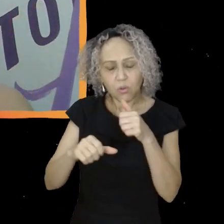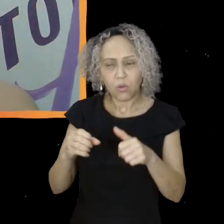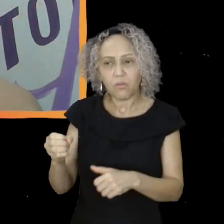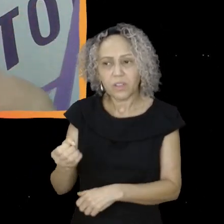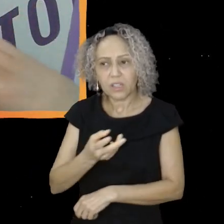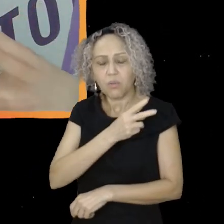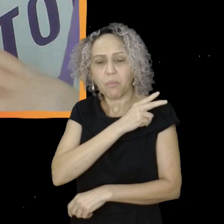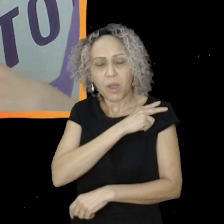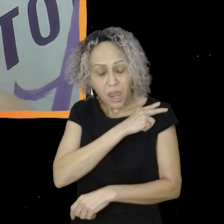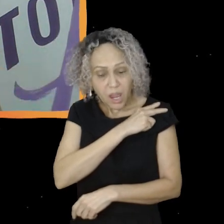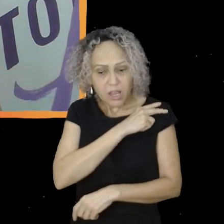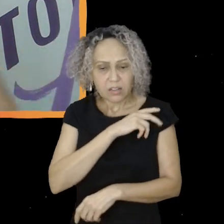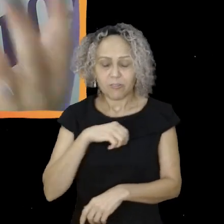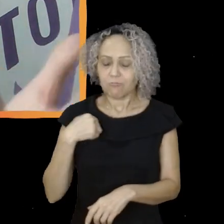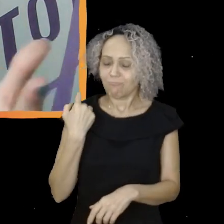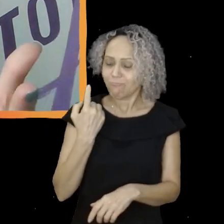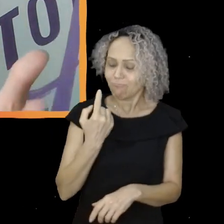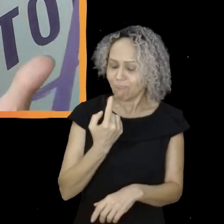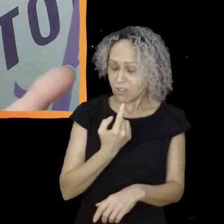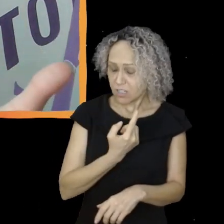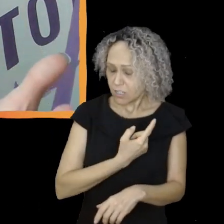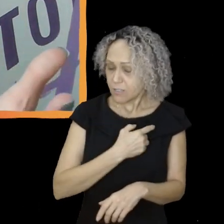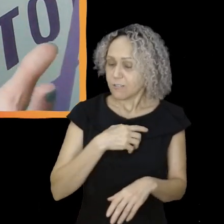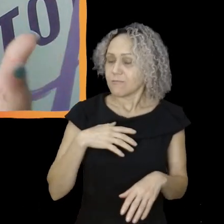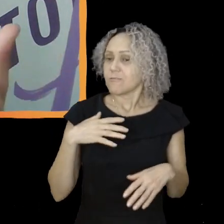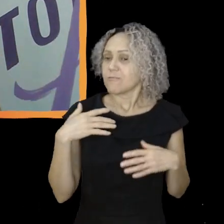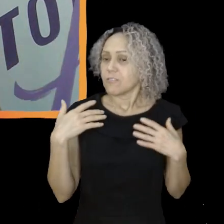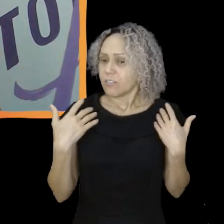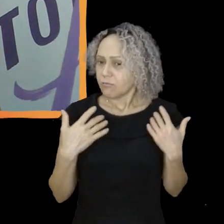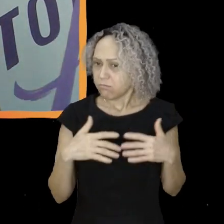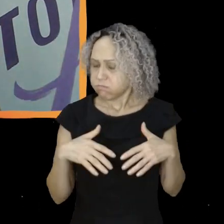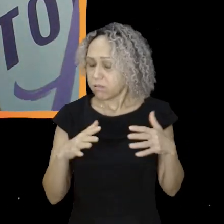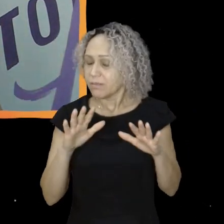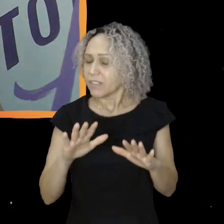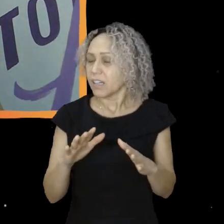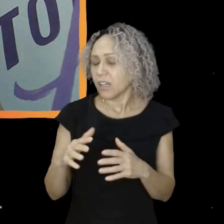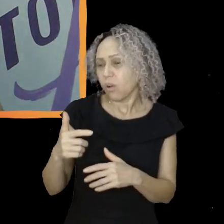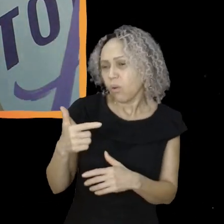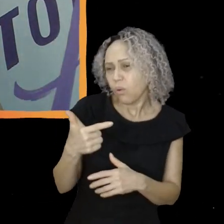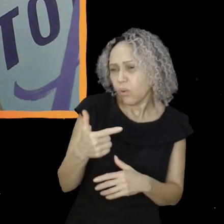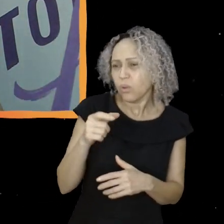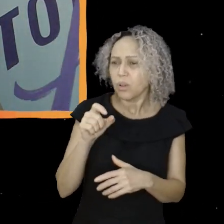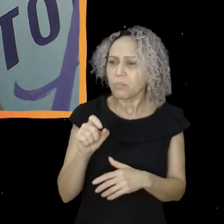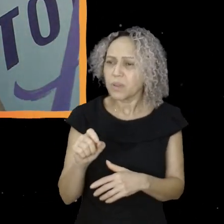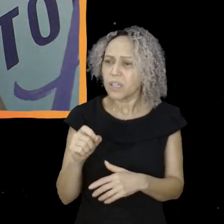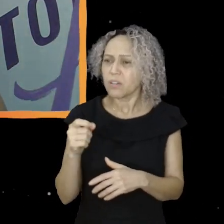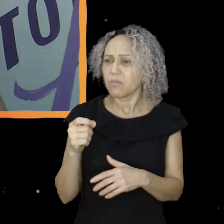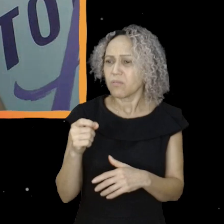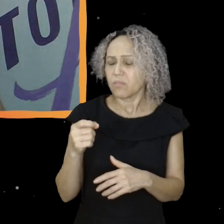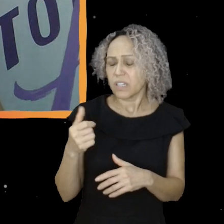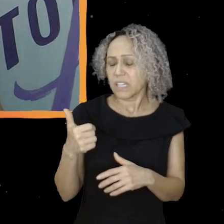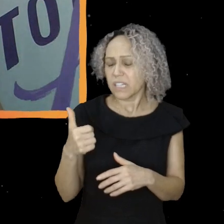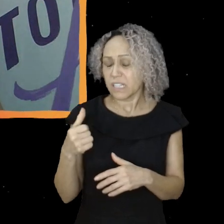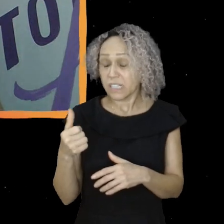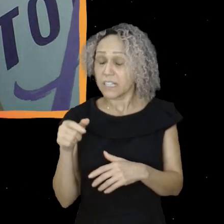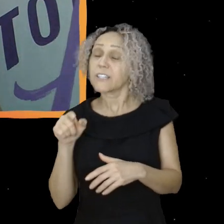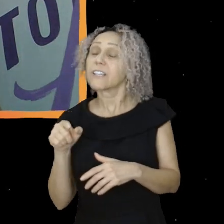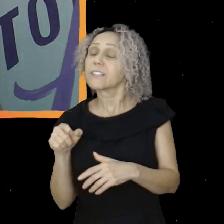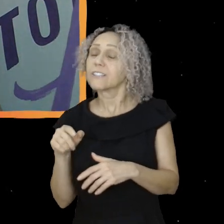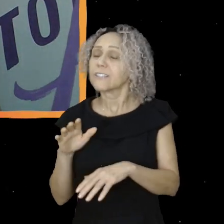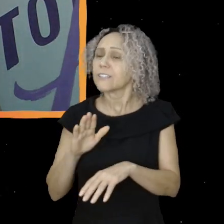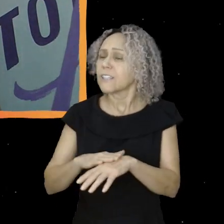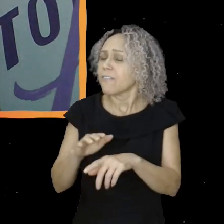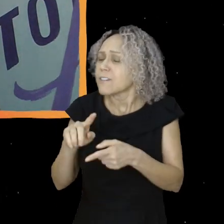2016 é aquela conjuntura de golpe, né? Então, de ataque à democracia,